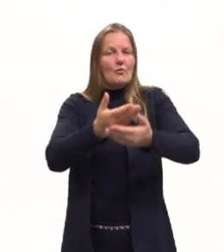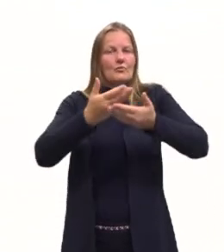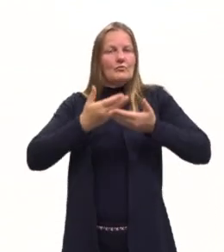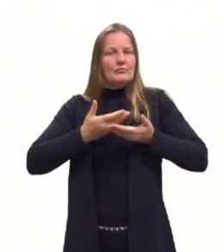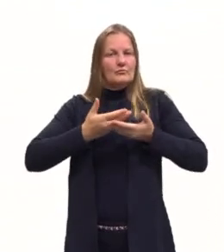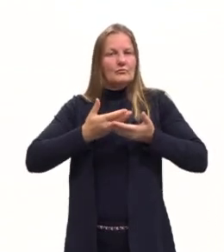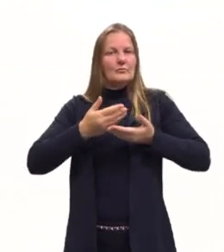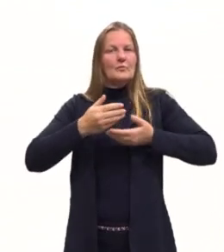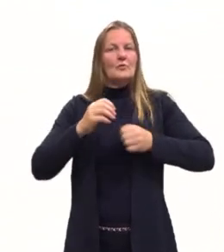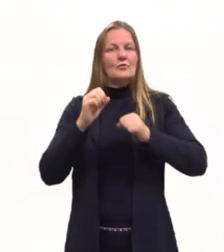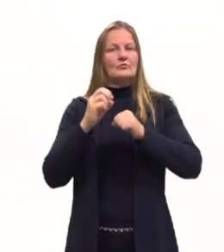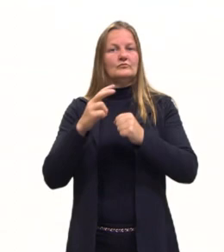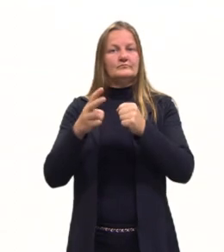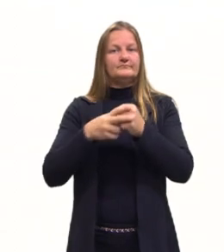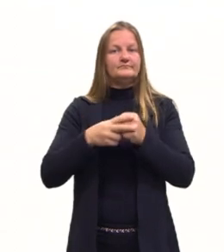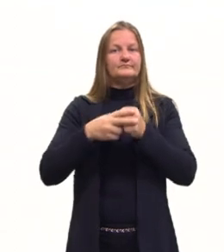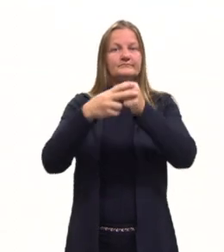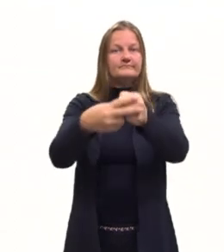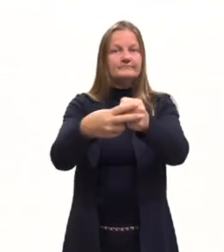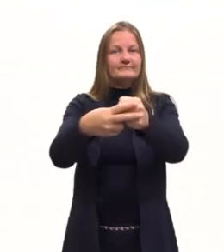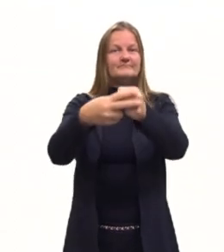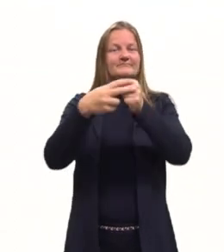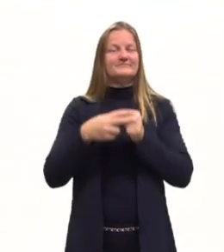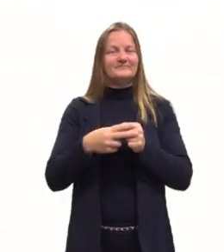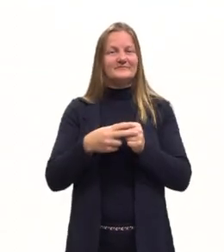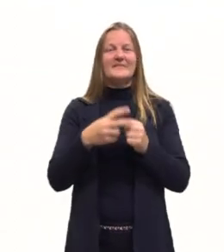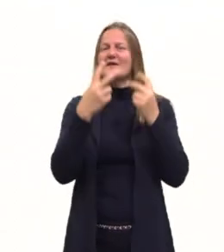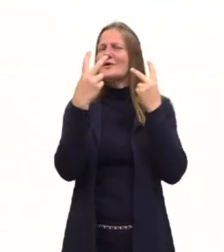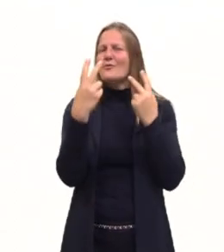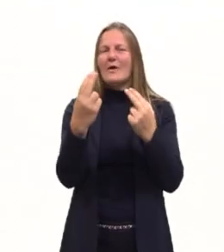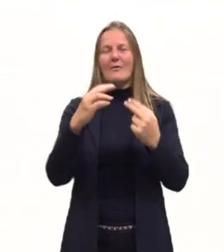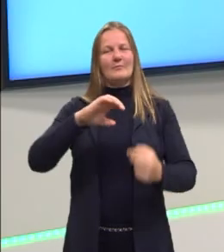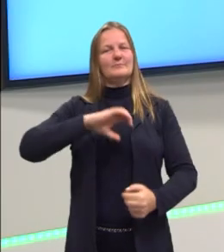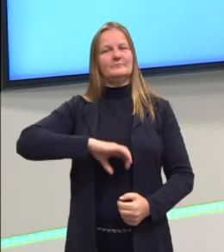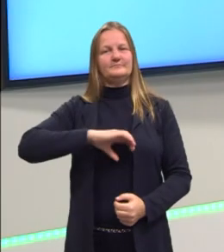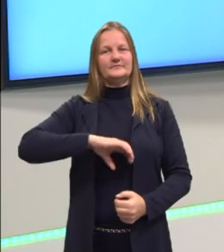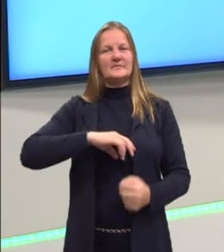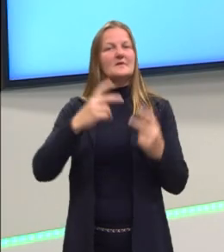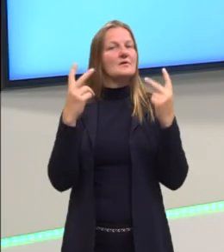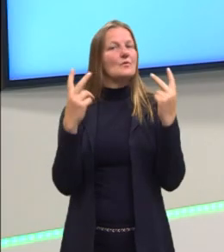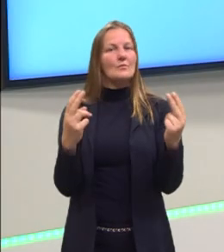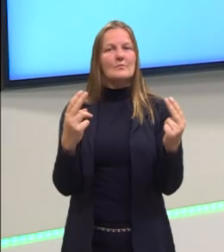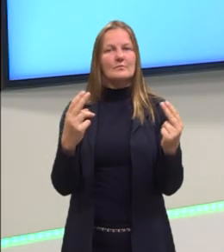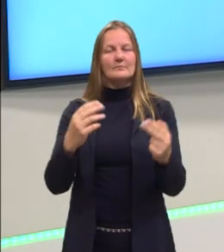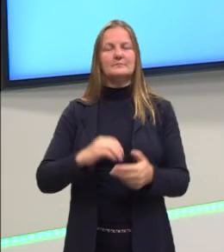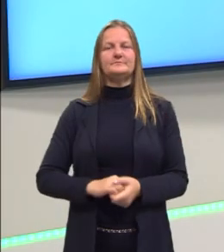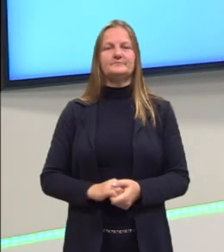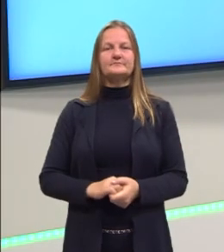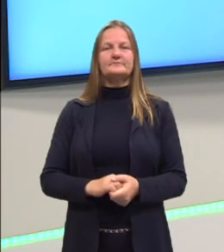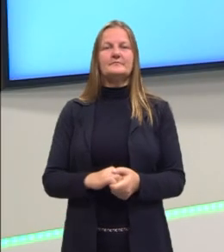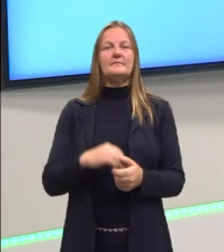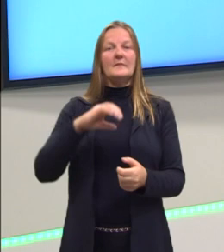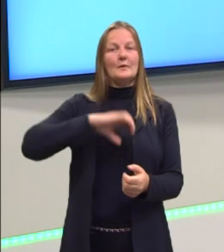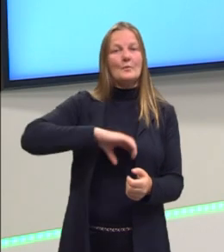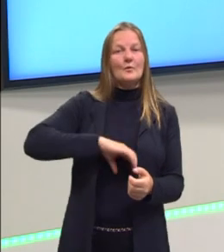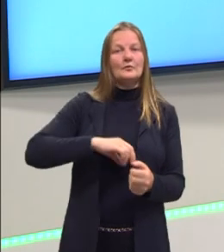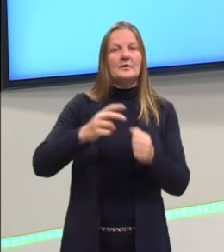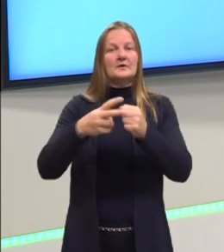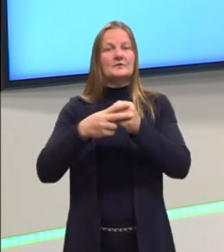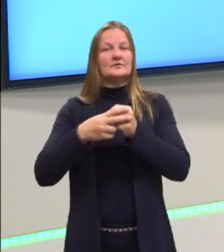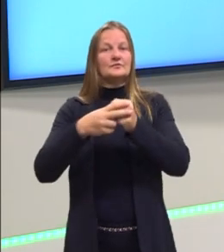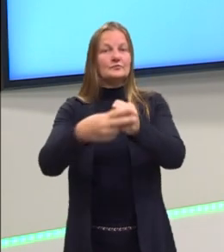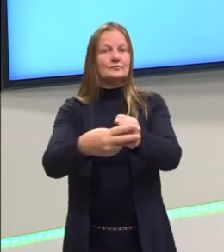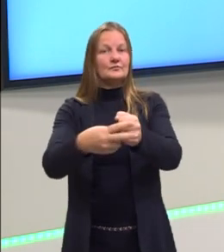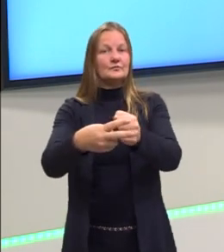a ação. É bem igual à língua portuguesa. Da mesma forma que vocês tratam a voz ativa e a voz